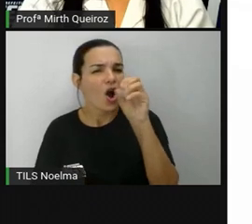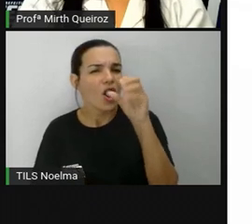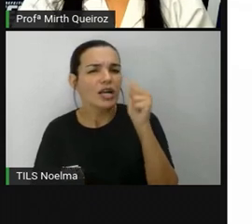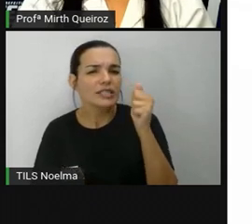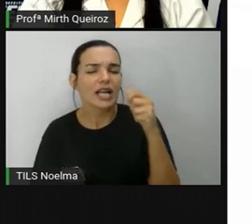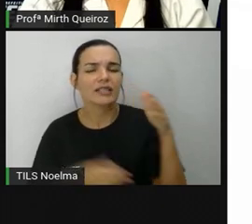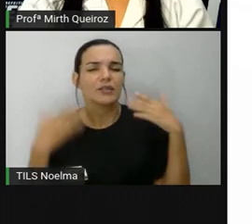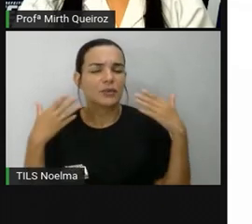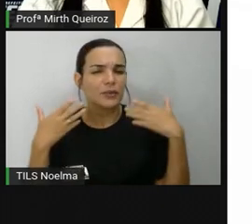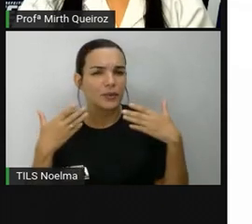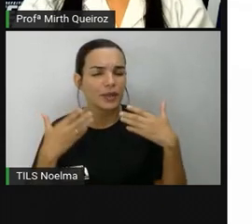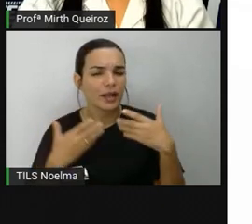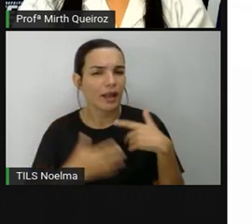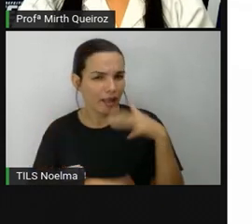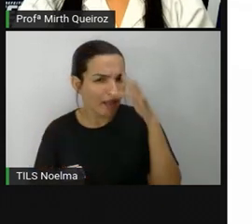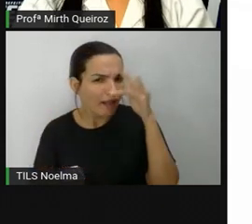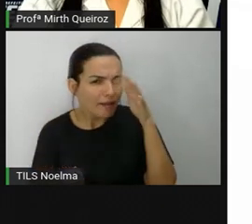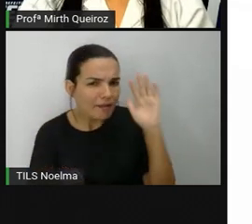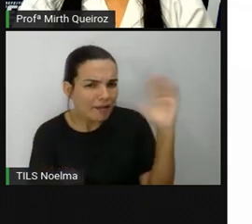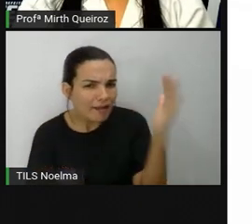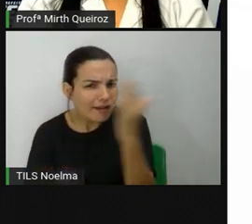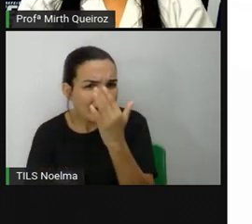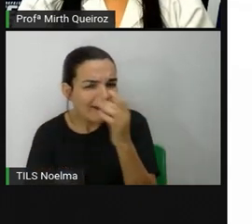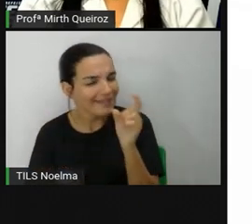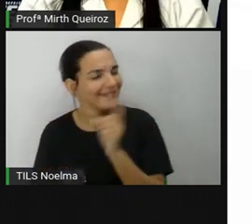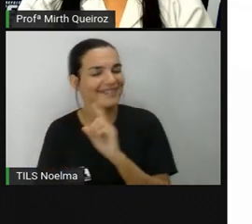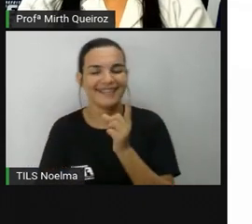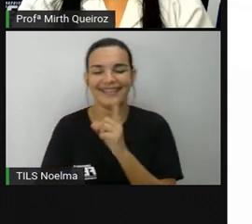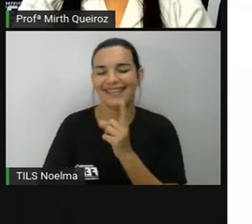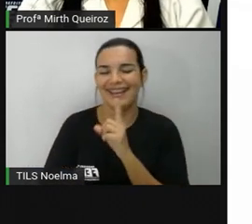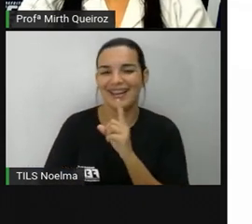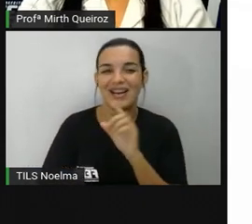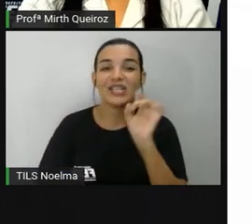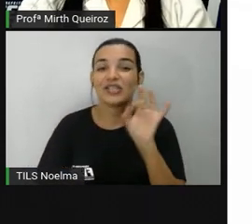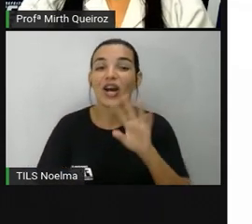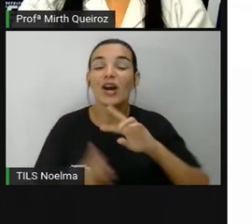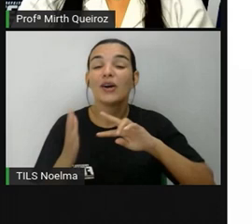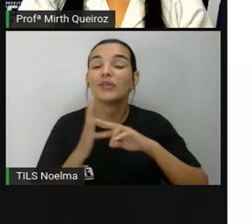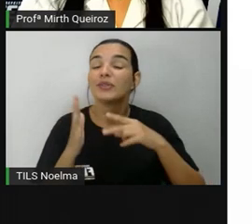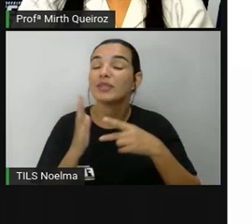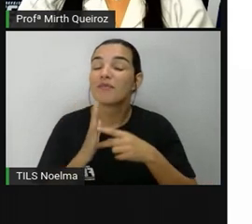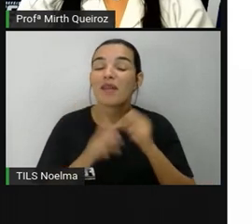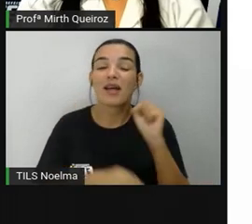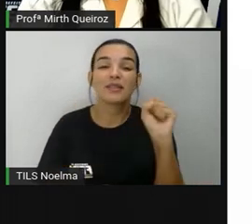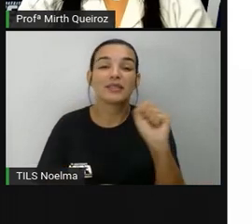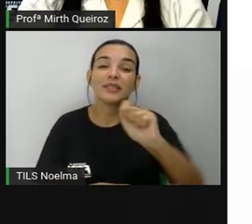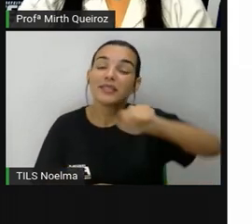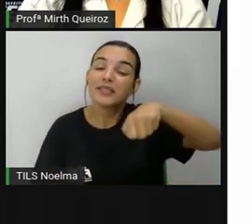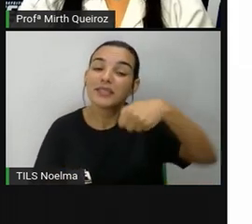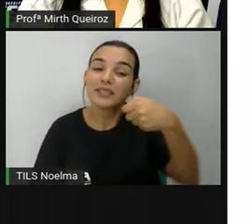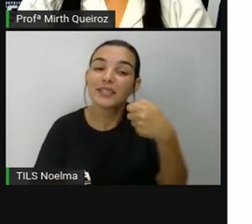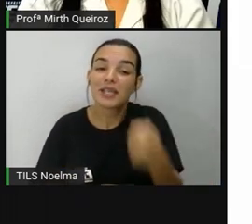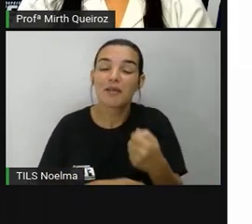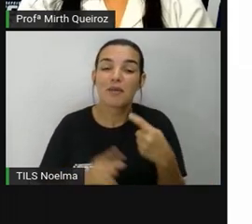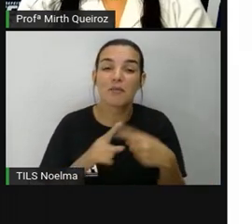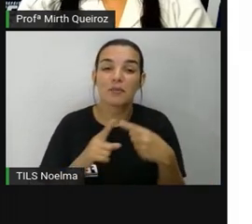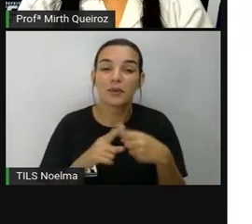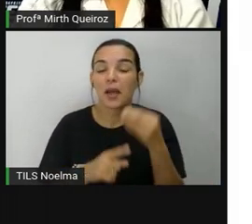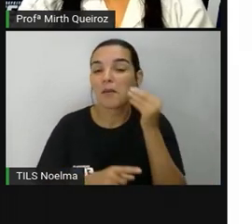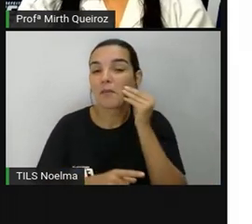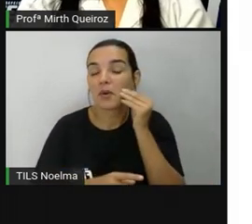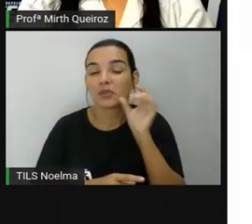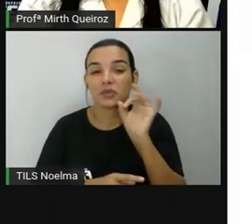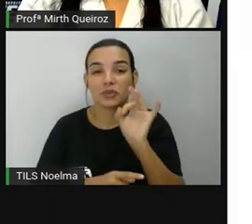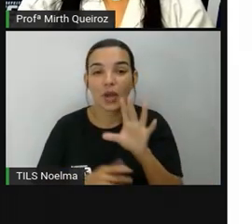Não, né gente? Nós vimos que as rosas dos ventos, ela é um símbolo onde a gente pode identificar aí os